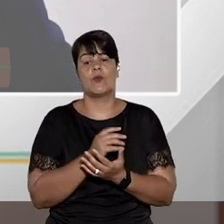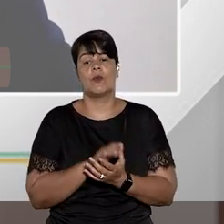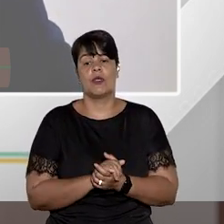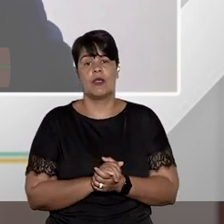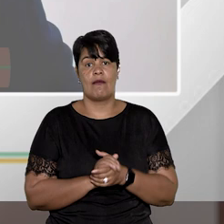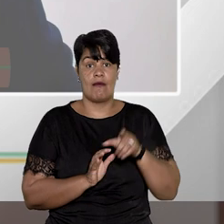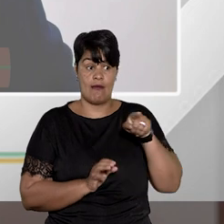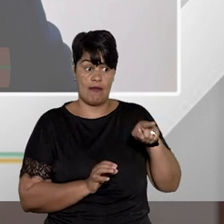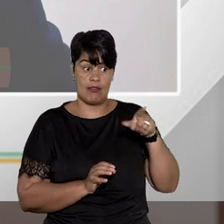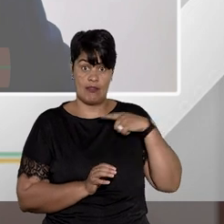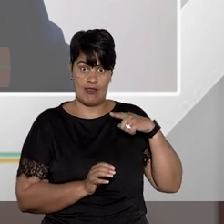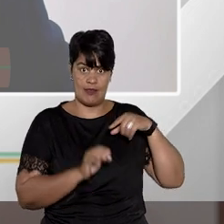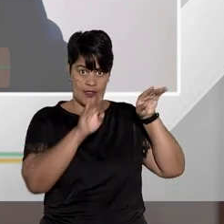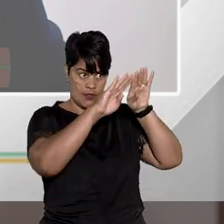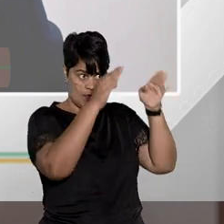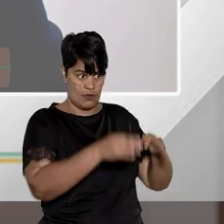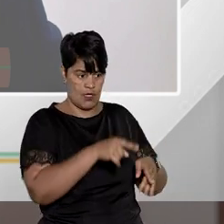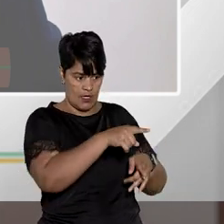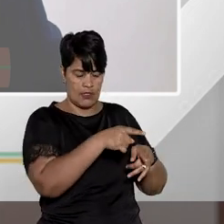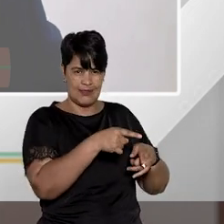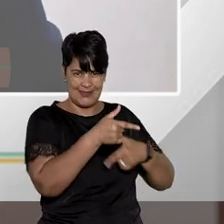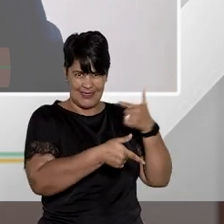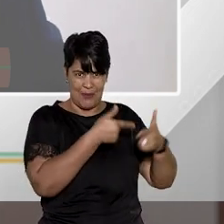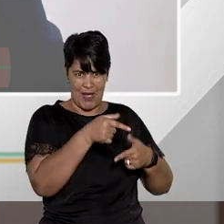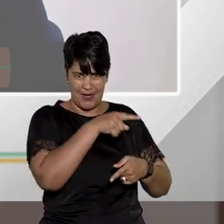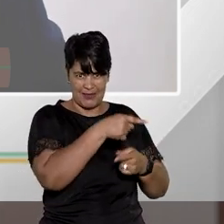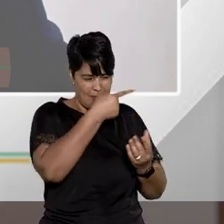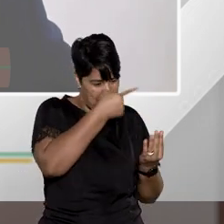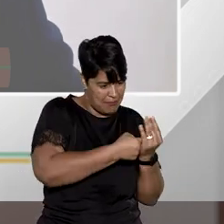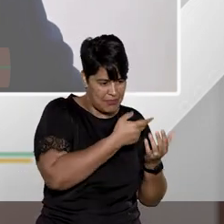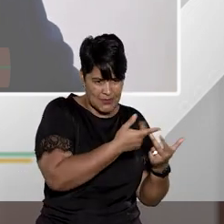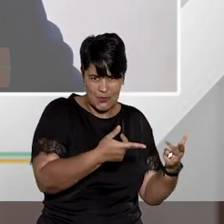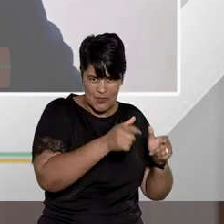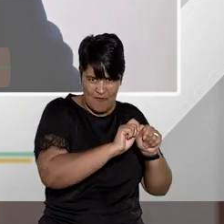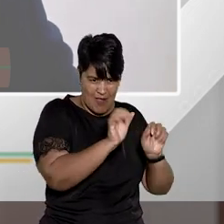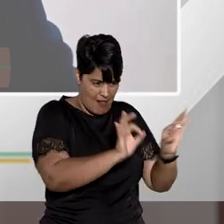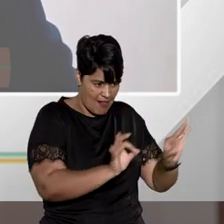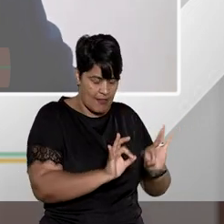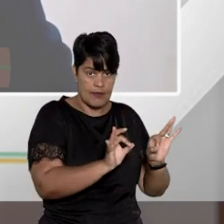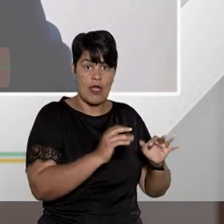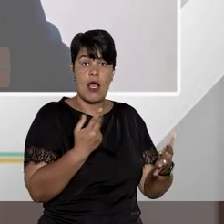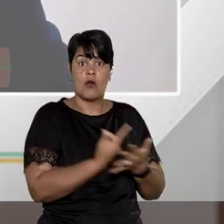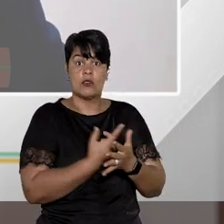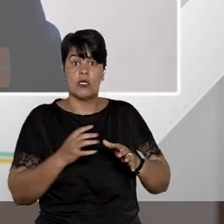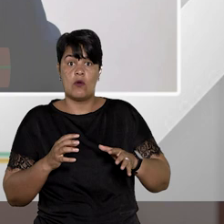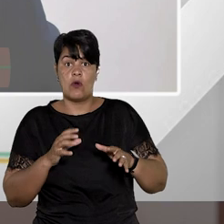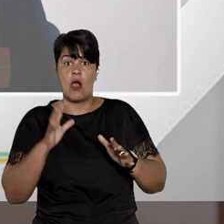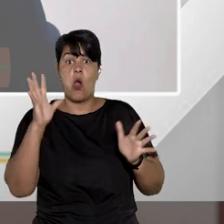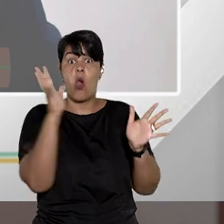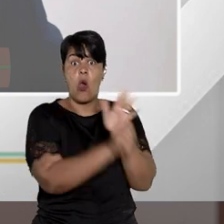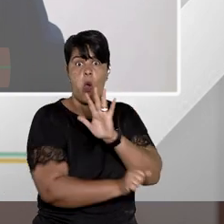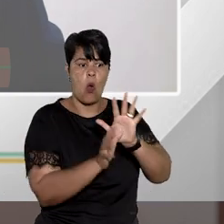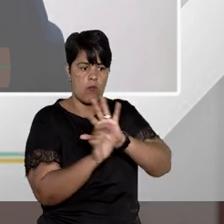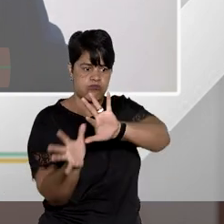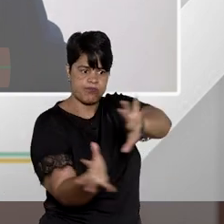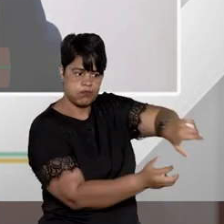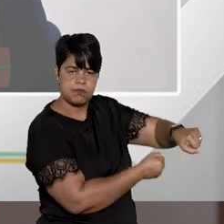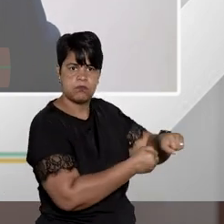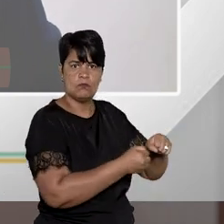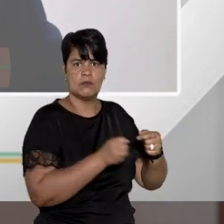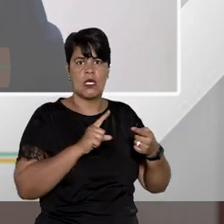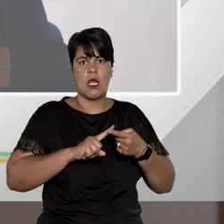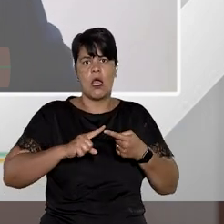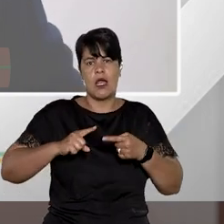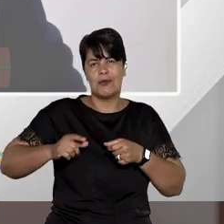foi assaltada, assaltada não, furtada, e nesse furto levaram 300 gramas de apresuntado, 300